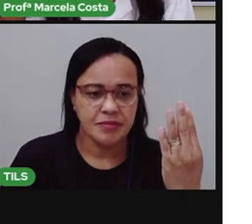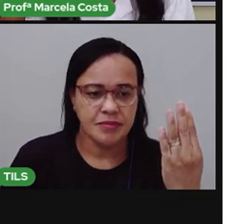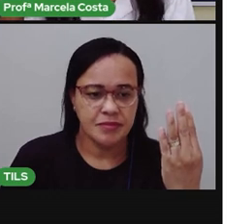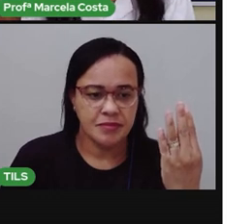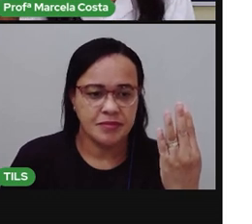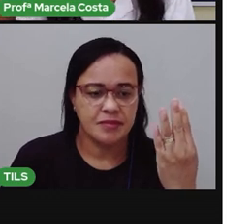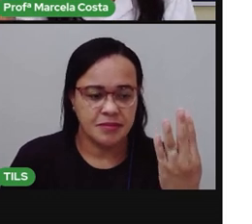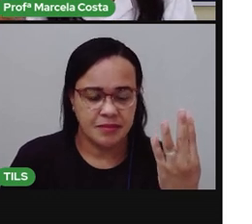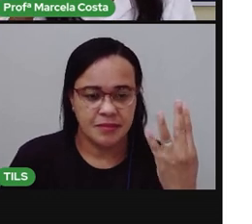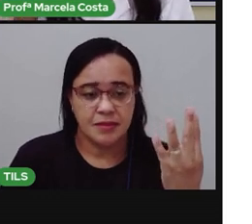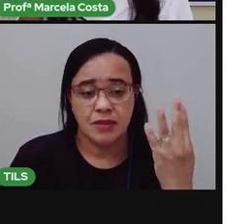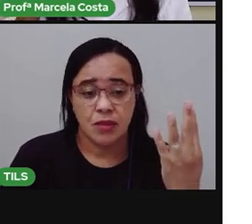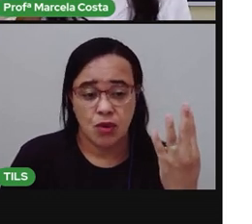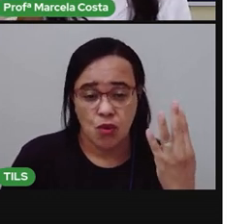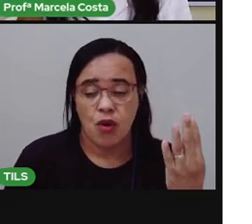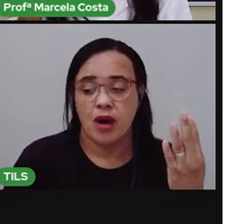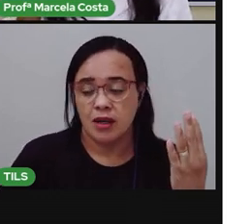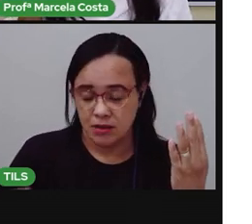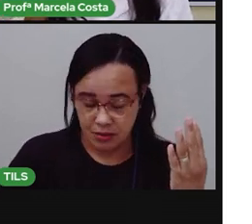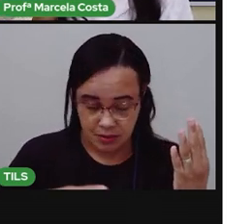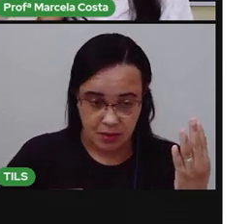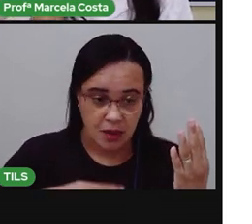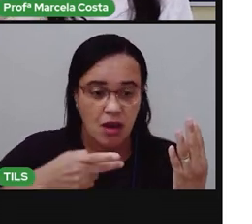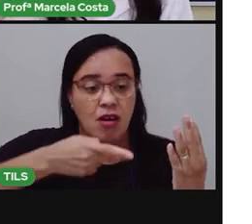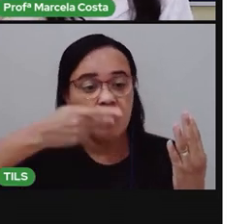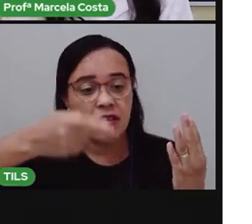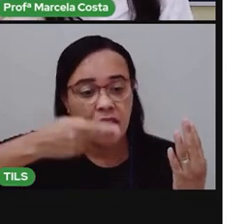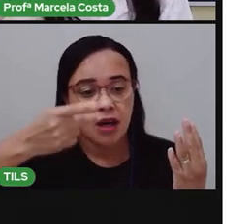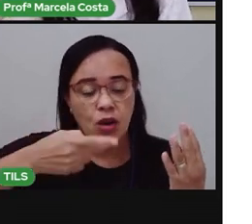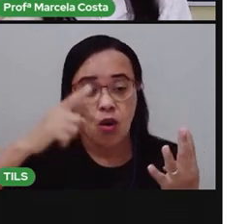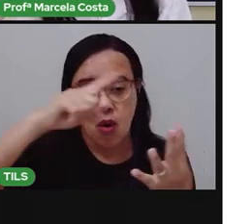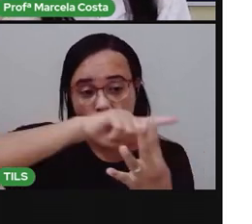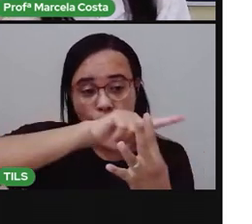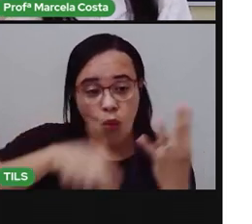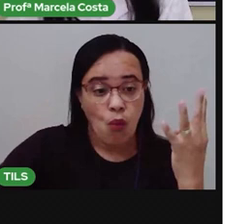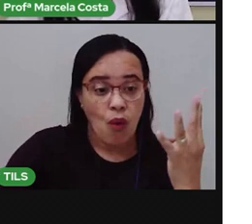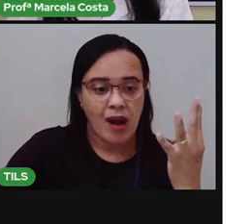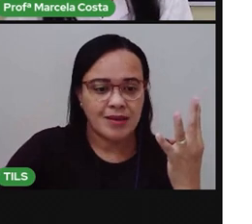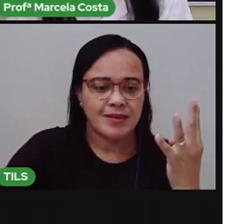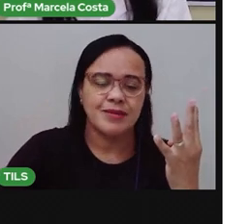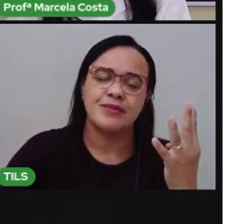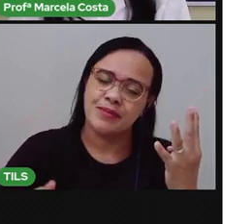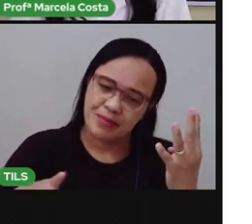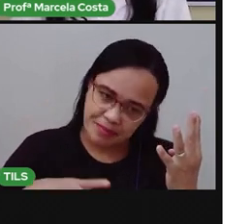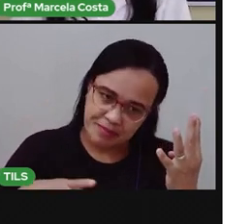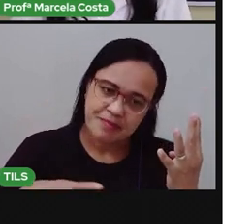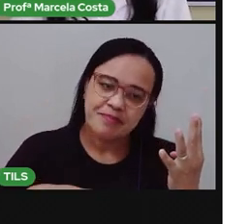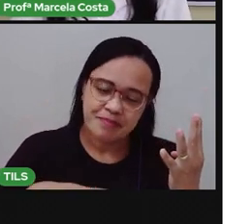Quatro sílabas. Você abriu a boca quatro vezes para falar essa palavra. É isso?